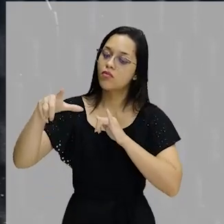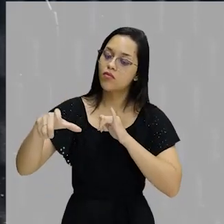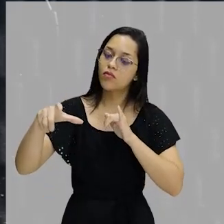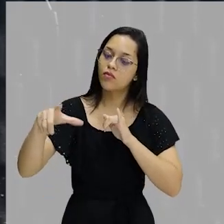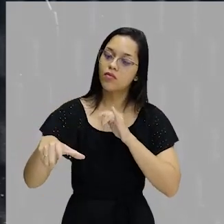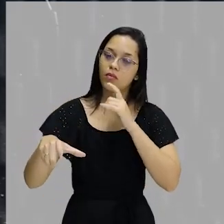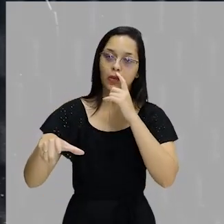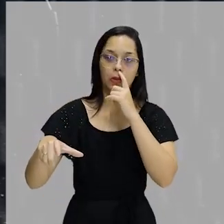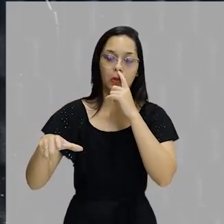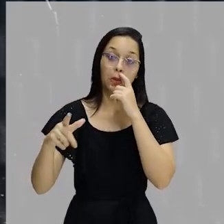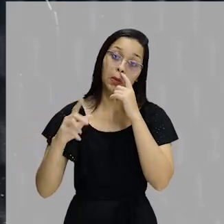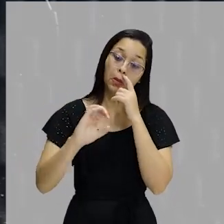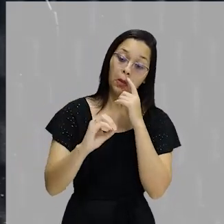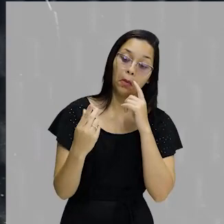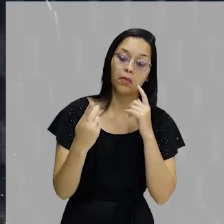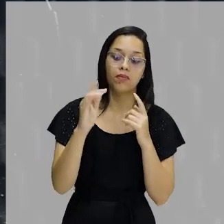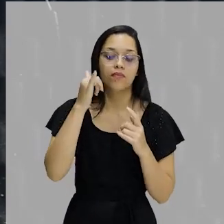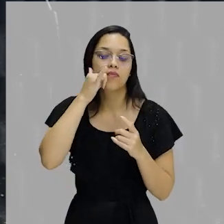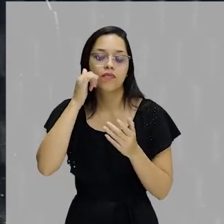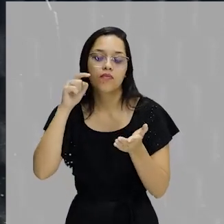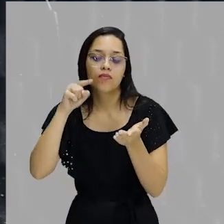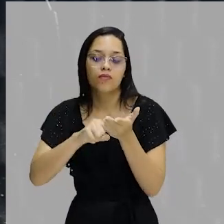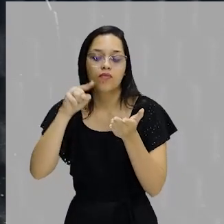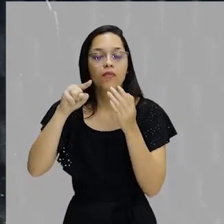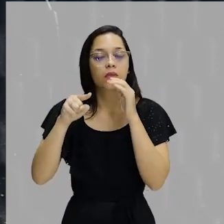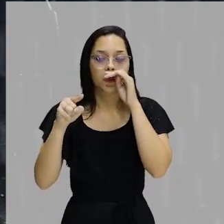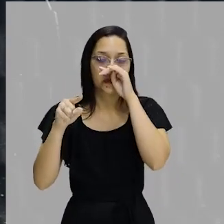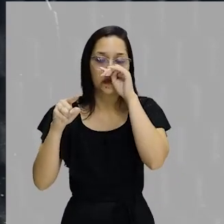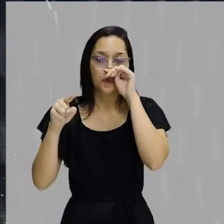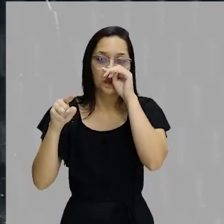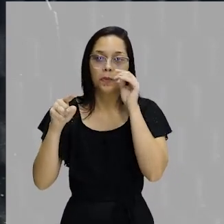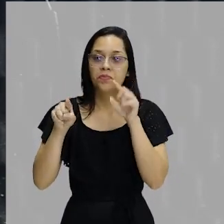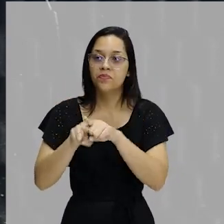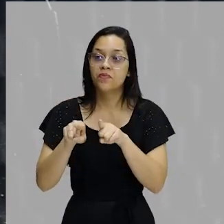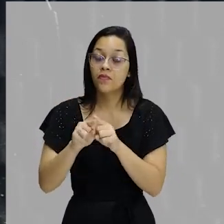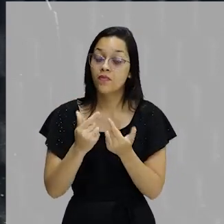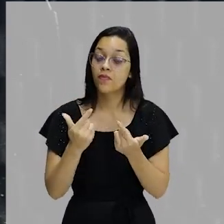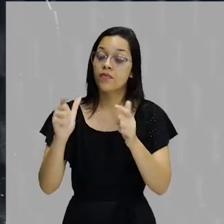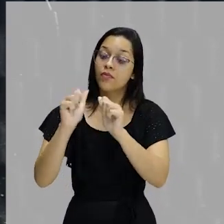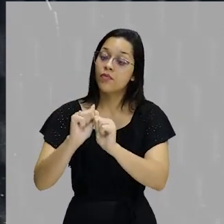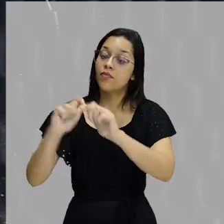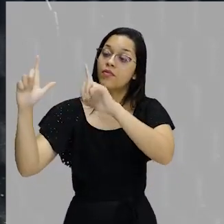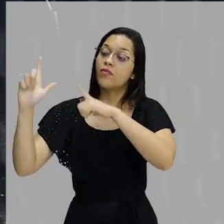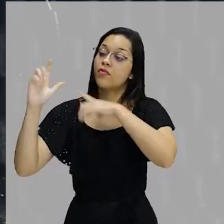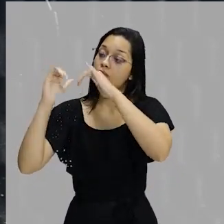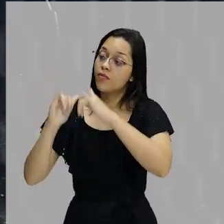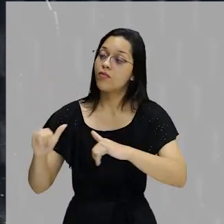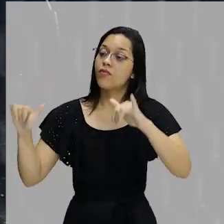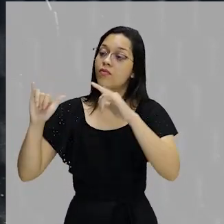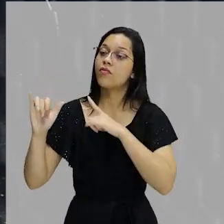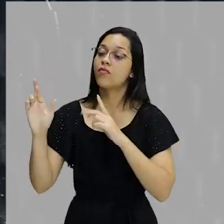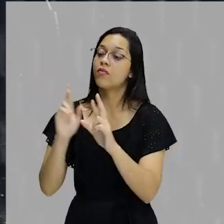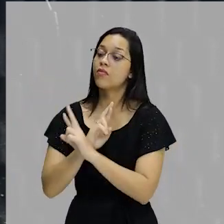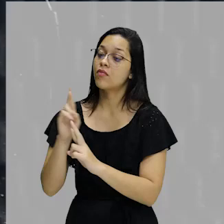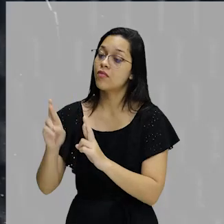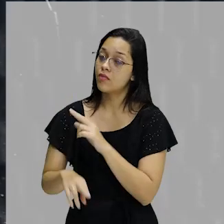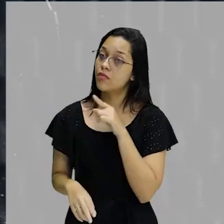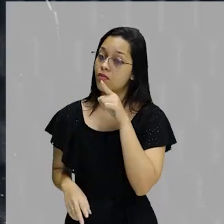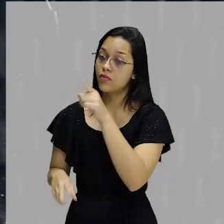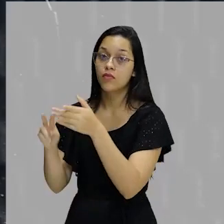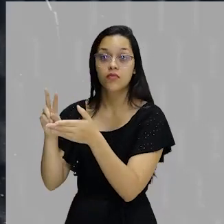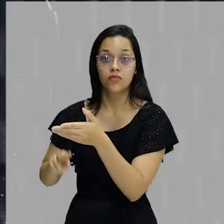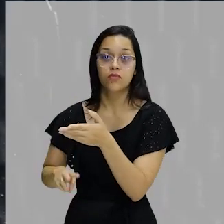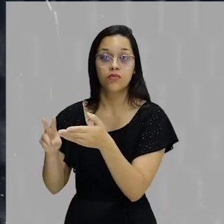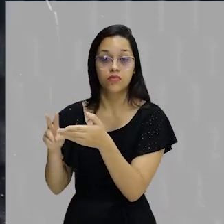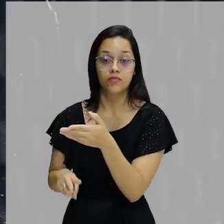clicar aí o seu dedo no seu smartphone e ir para outra página com informações acerca daquilo que você está lendo.